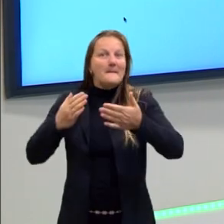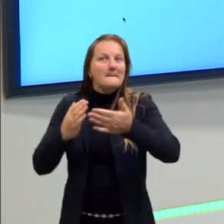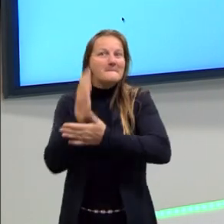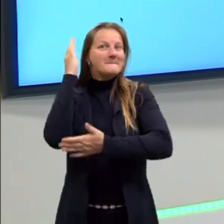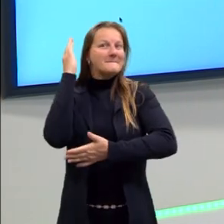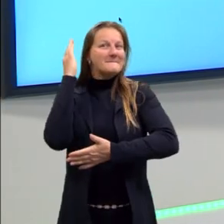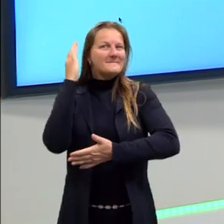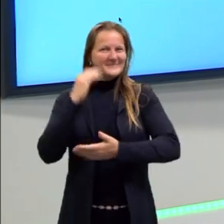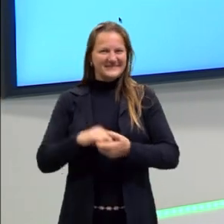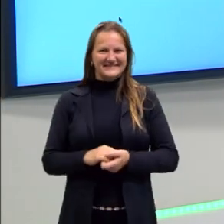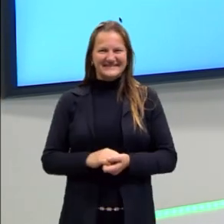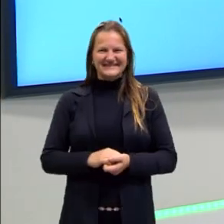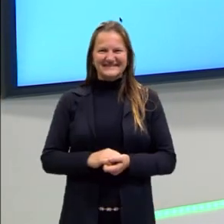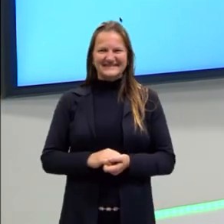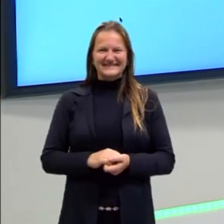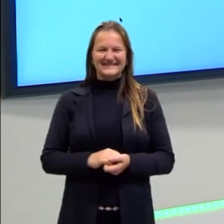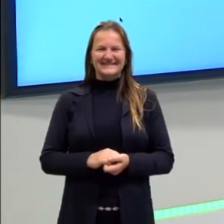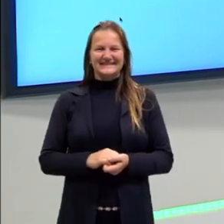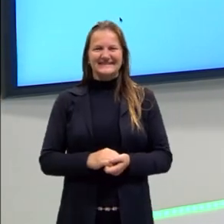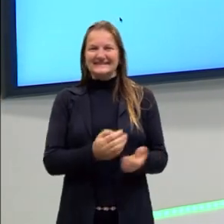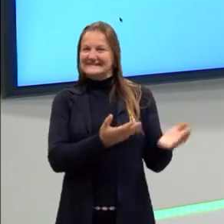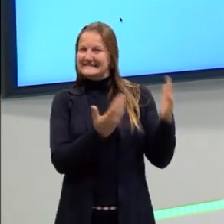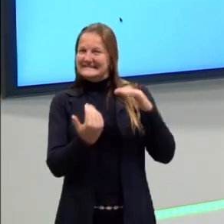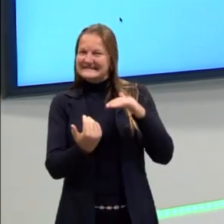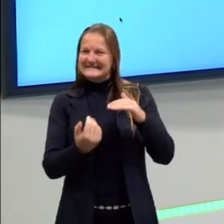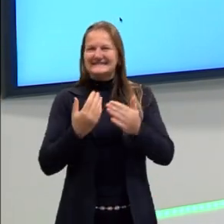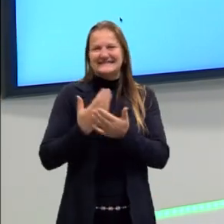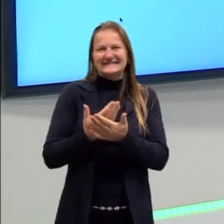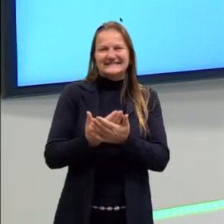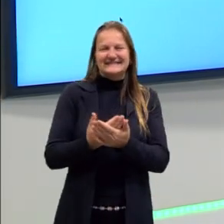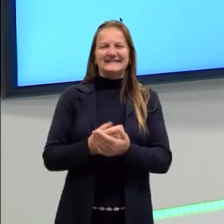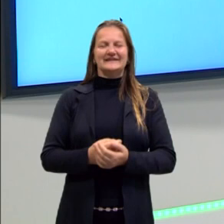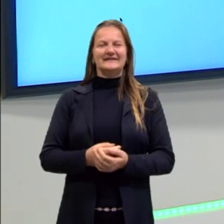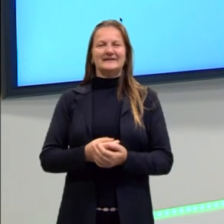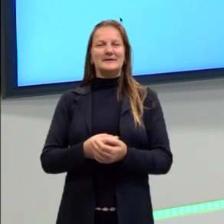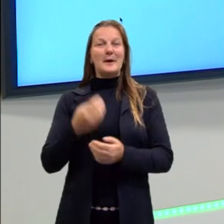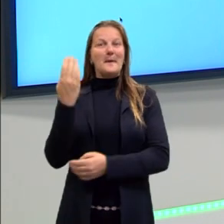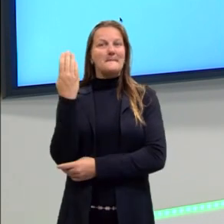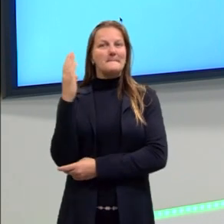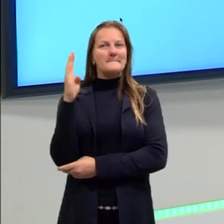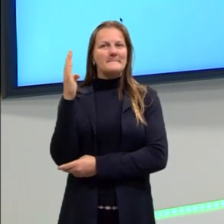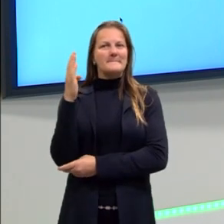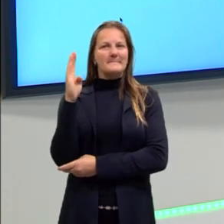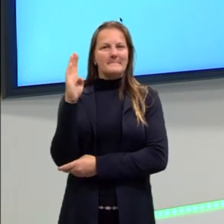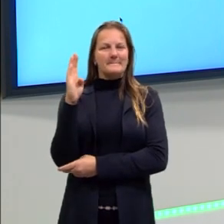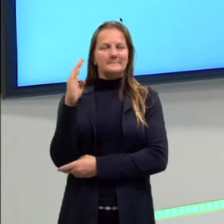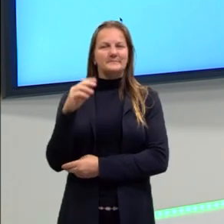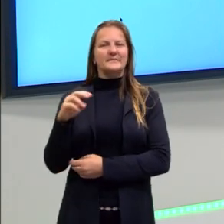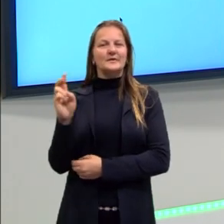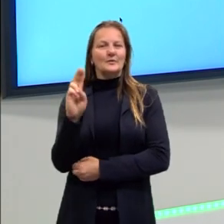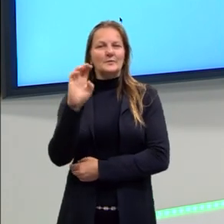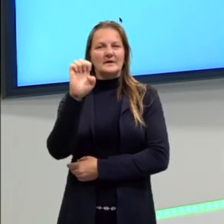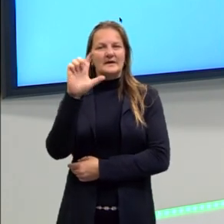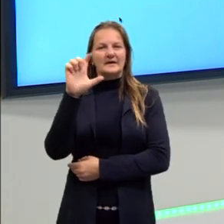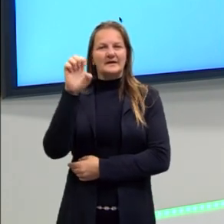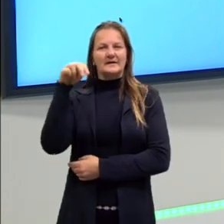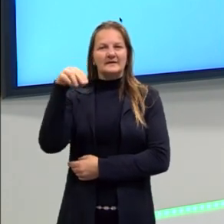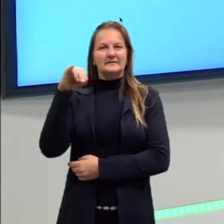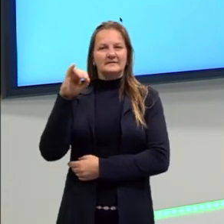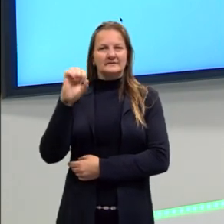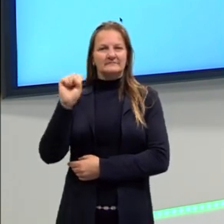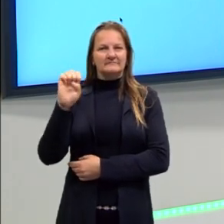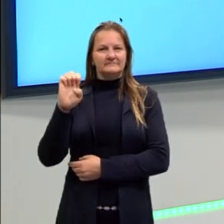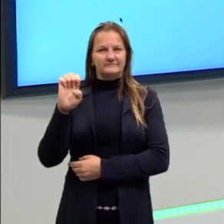passar, pessoal? Então, simbora. Estamos na aula de Biologia e o meu nome é Helenize Pereira.